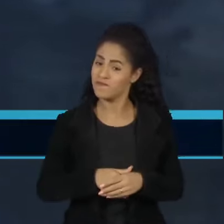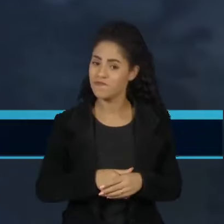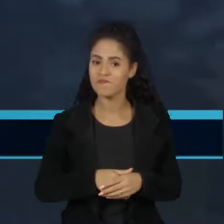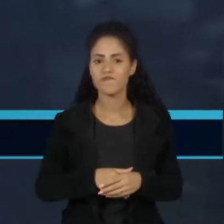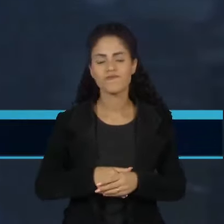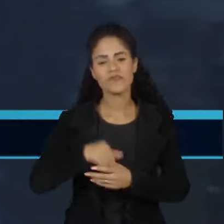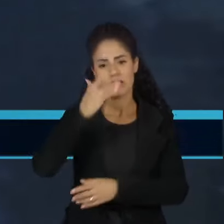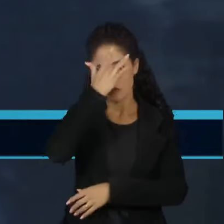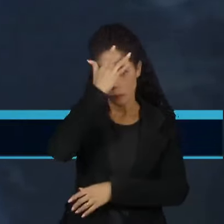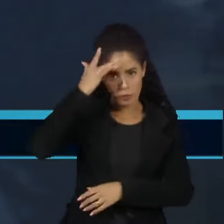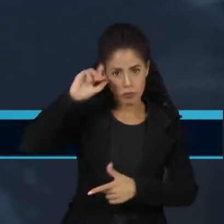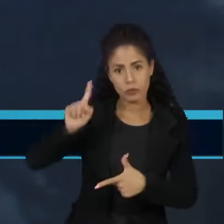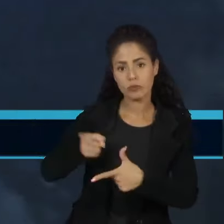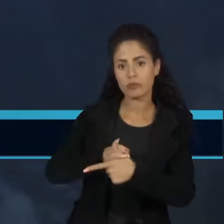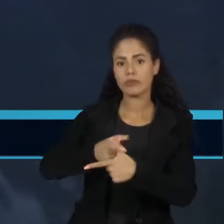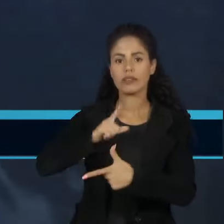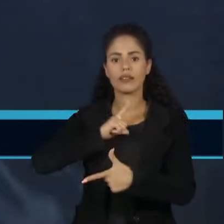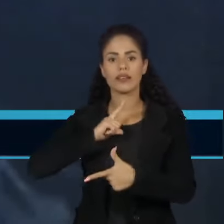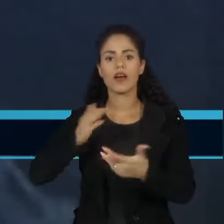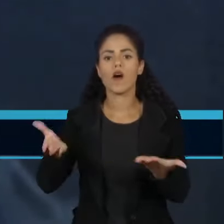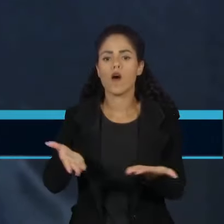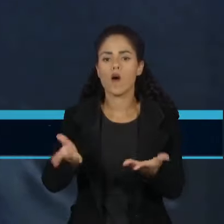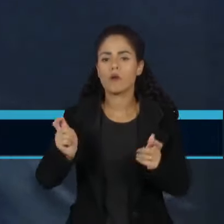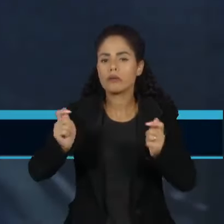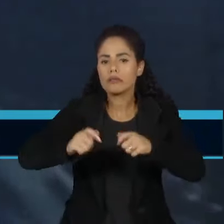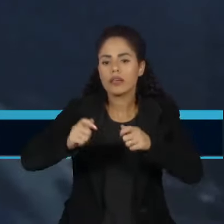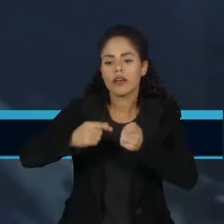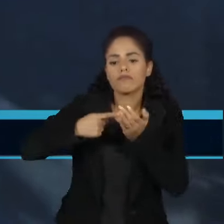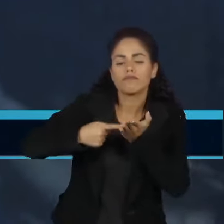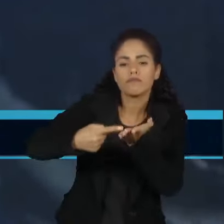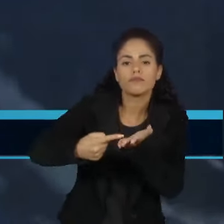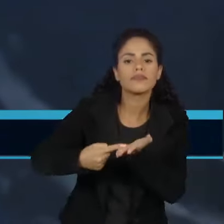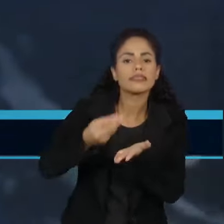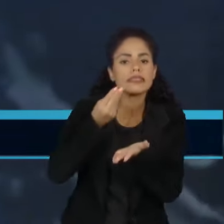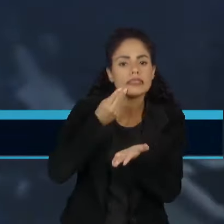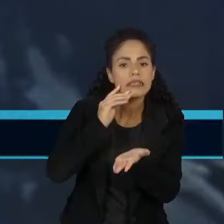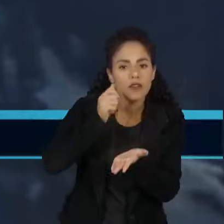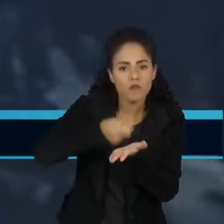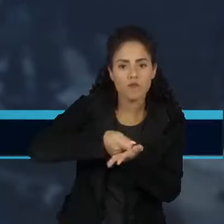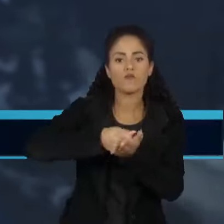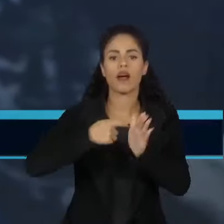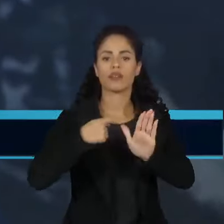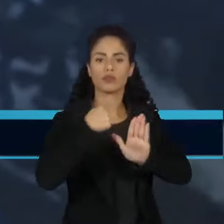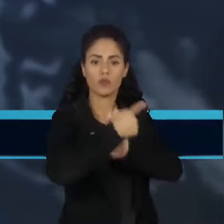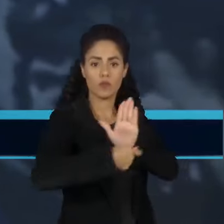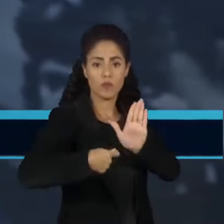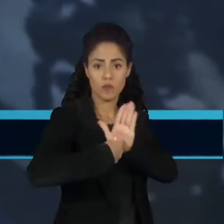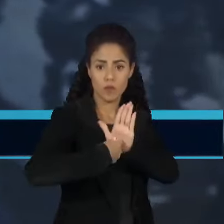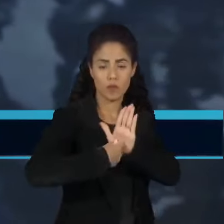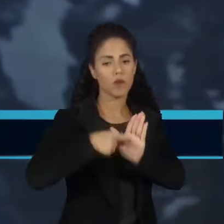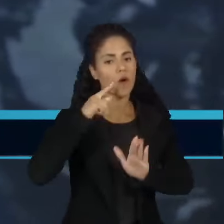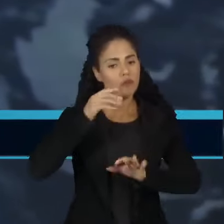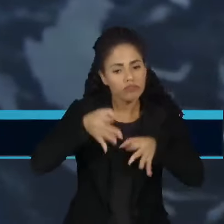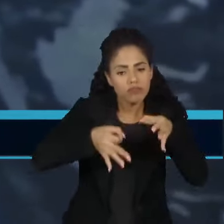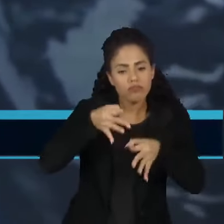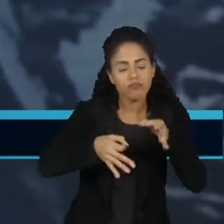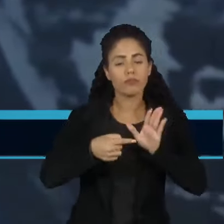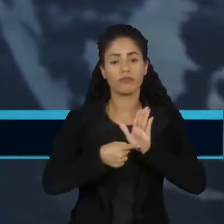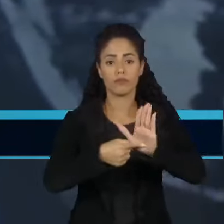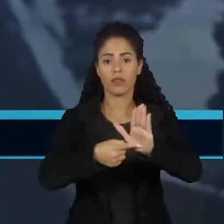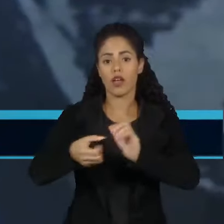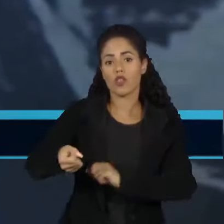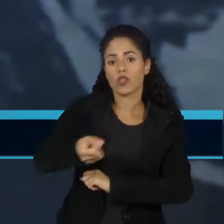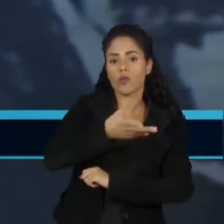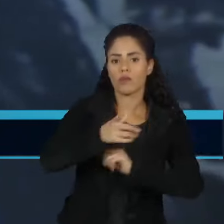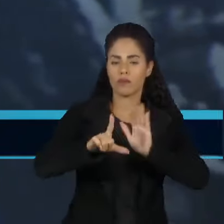Pessoas endividadas vão ter um novo espaço para renegociar dívidas, os PROCONs. O Conselho Nacional de Justiça atualizou